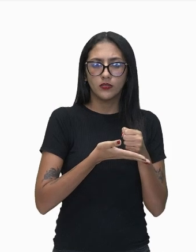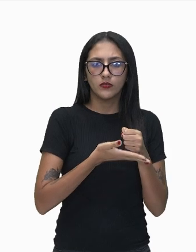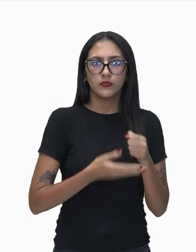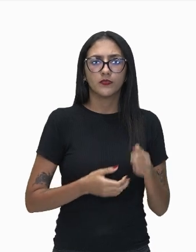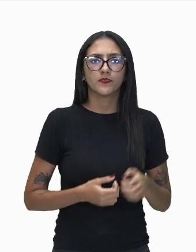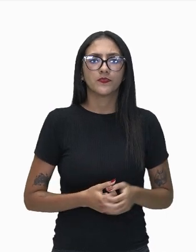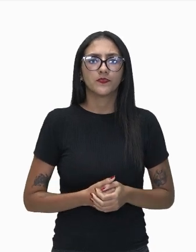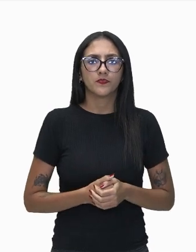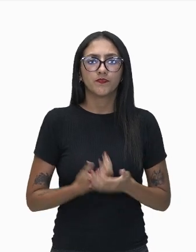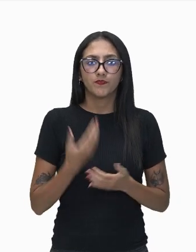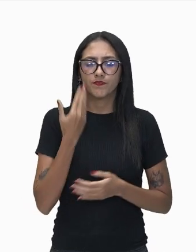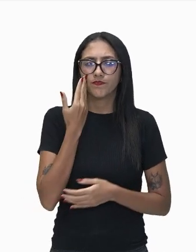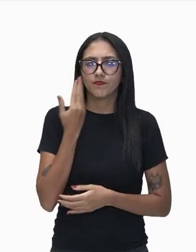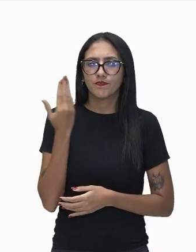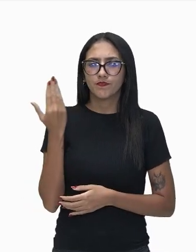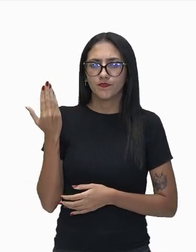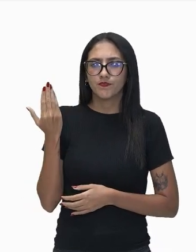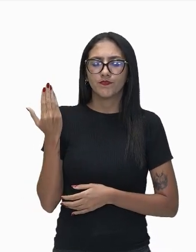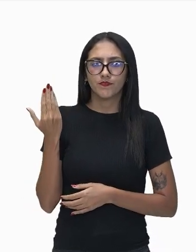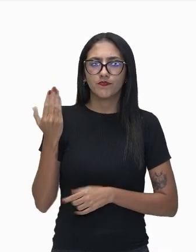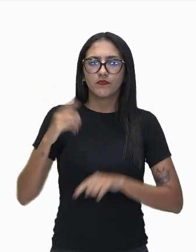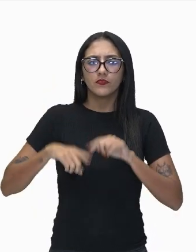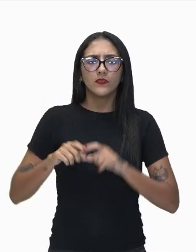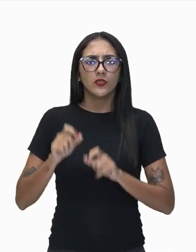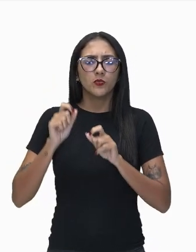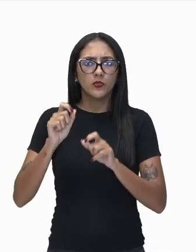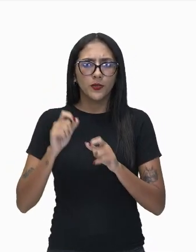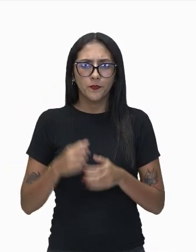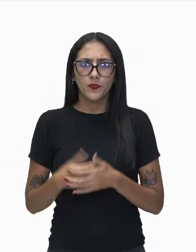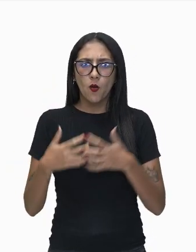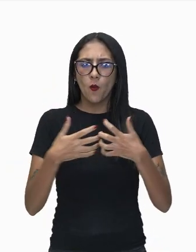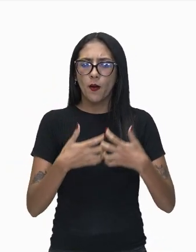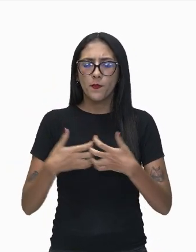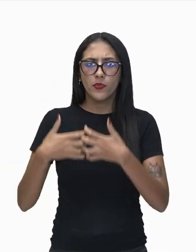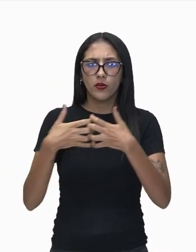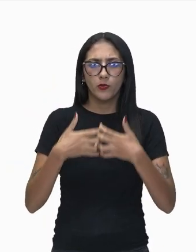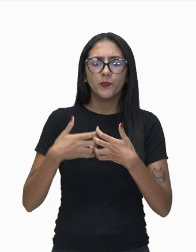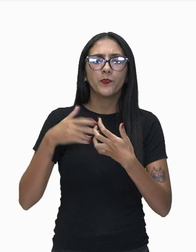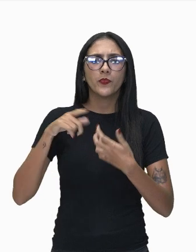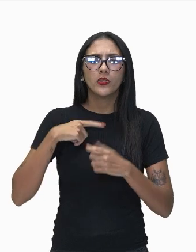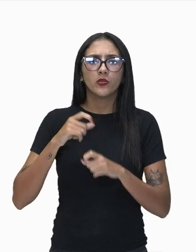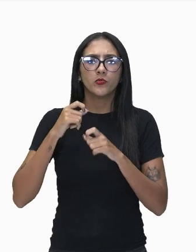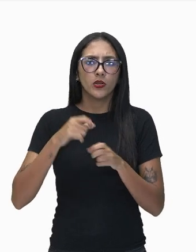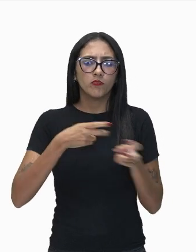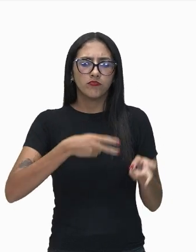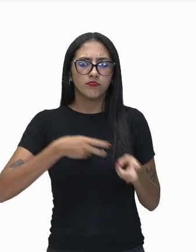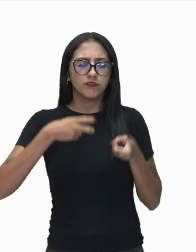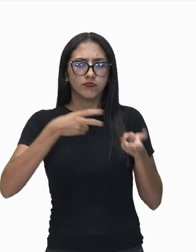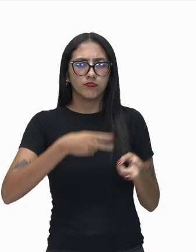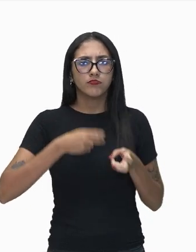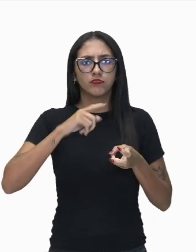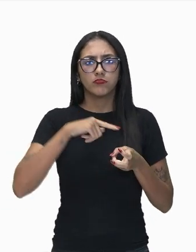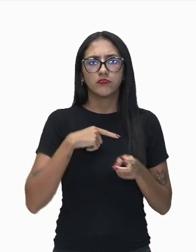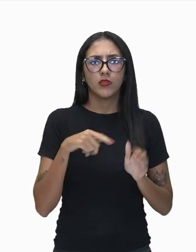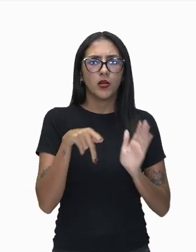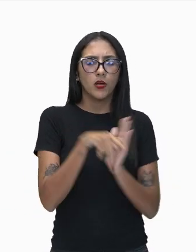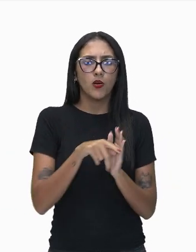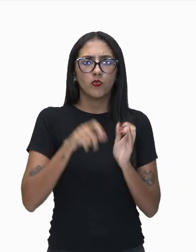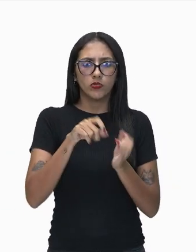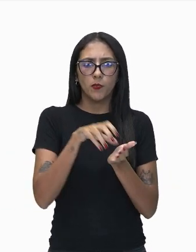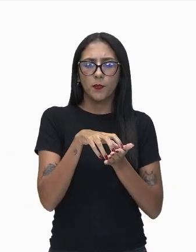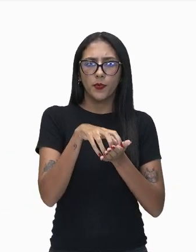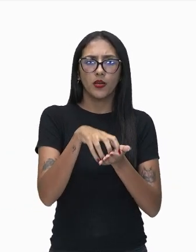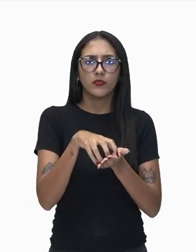observem a fotografia, nós temos um caminhão aqui que está realizando uma tarefa ali, logística, né?